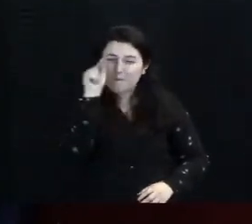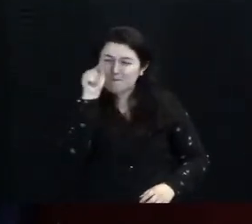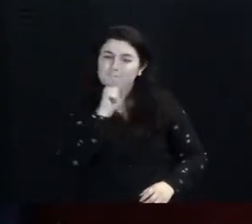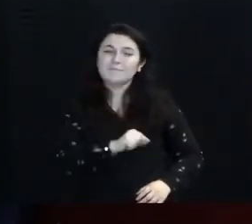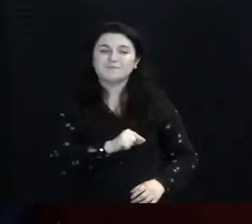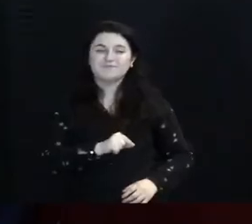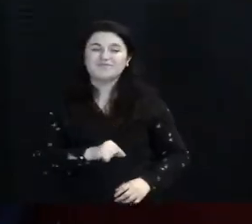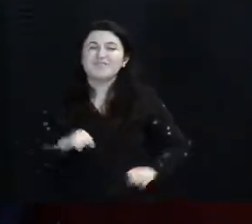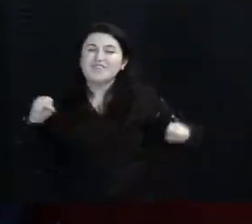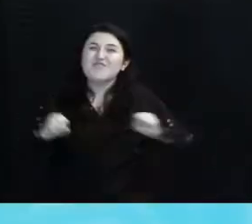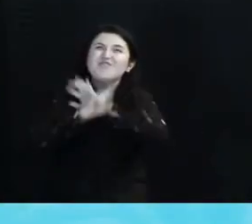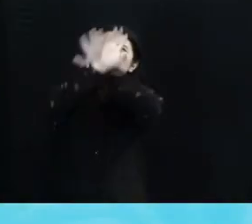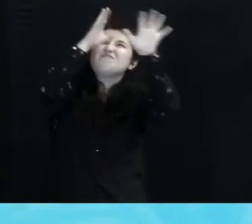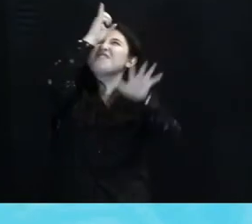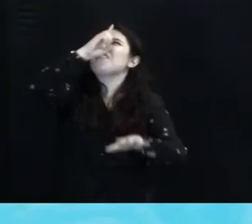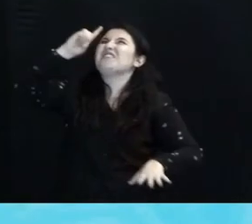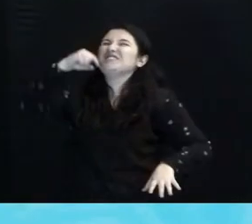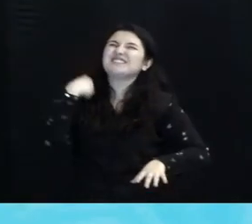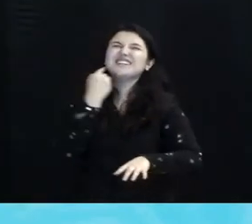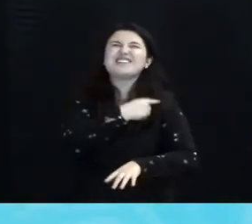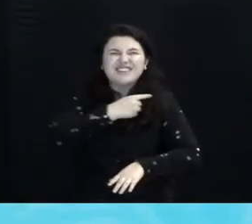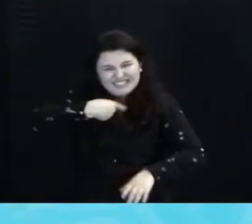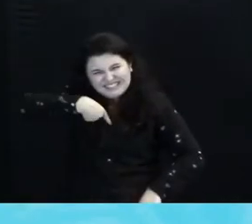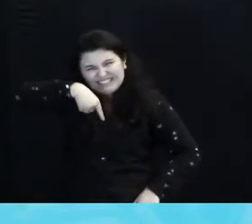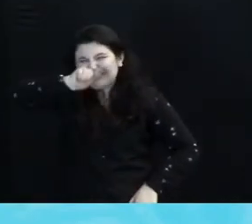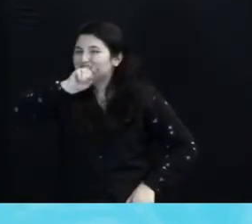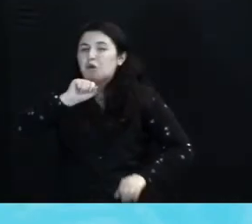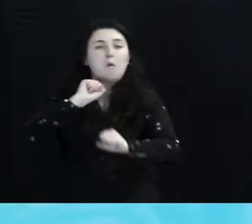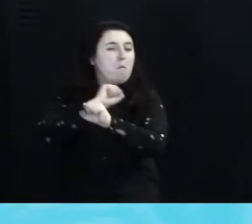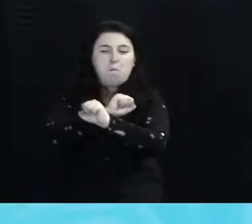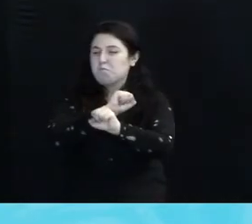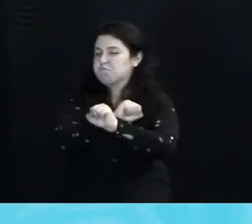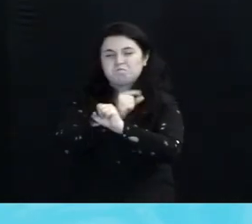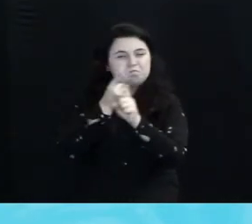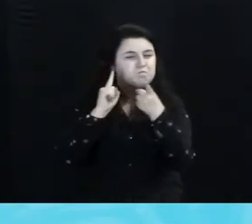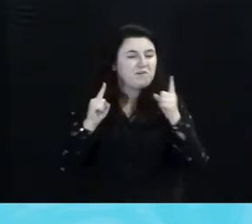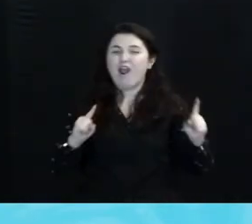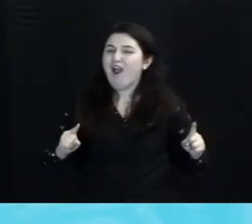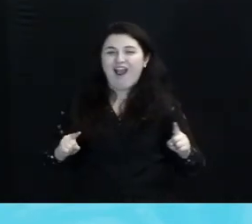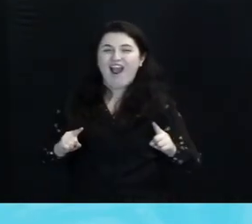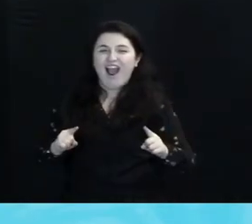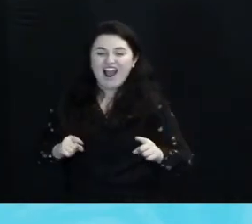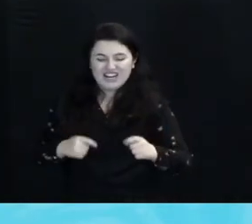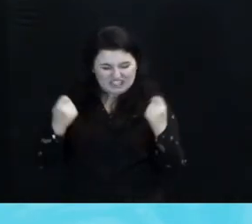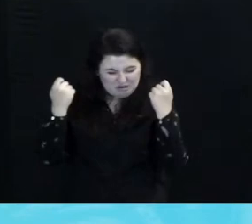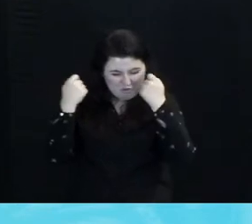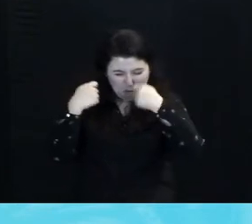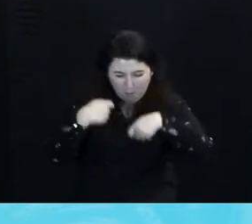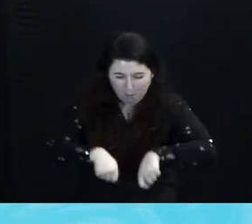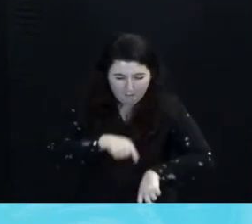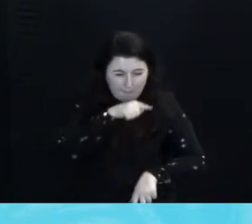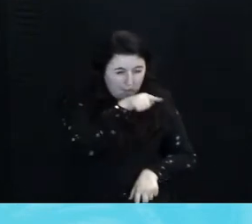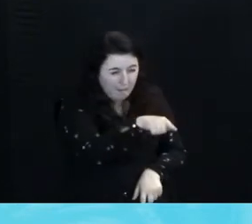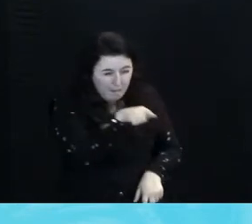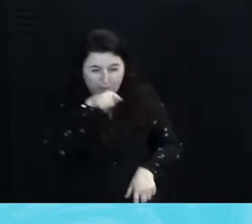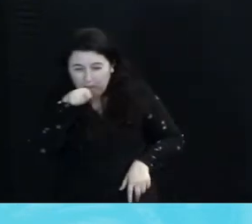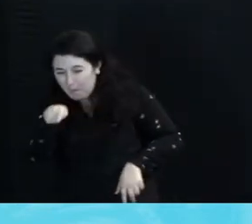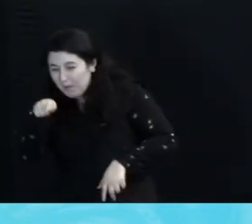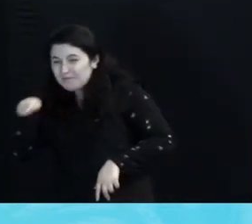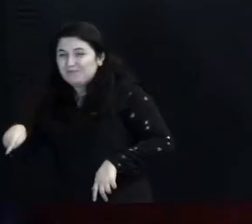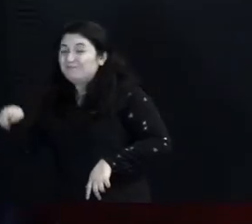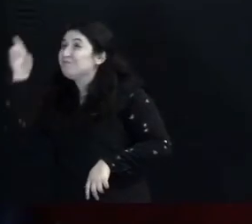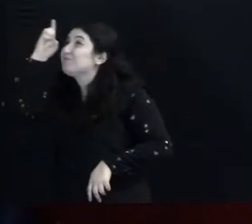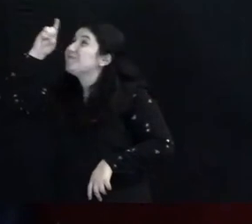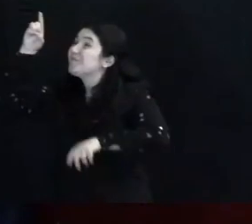Porque nós temos avançado Não temos parado Temos suprido a necessidade De cada um daqueles que o